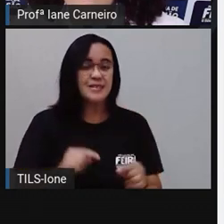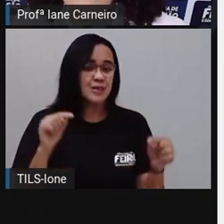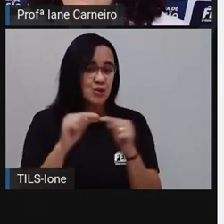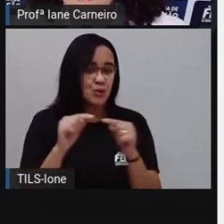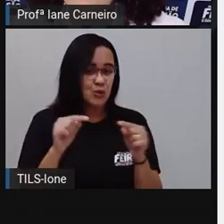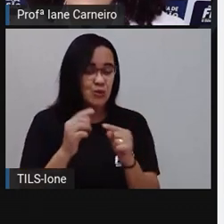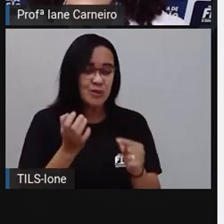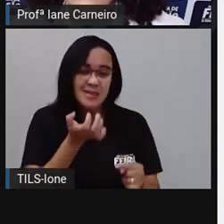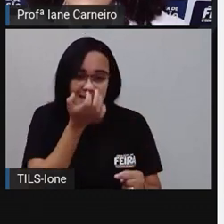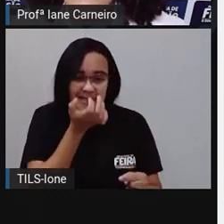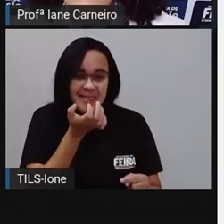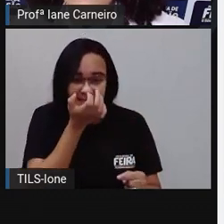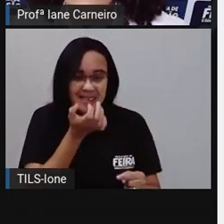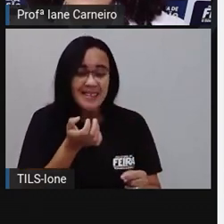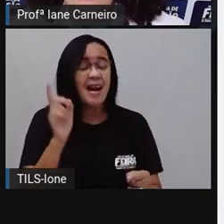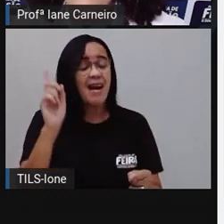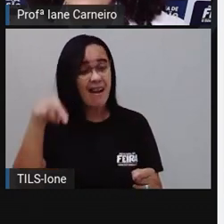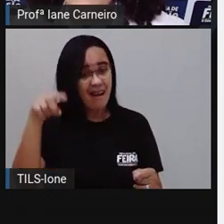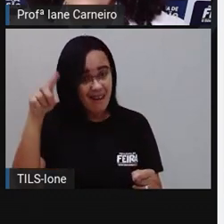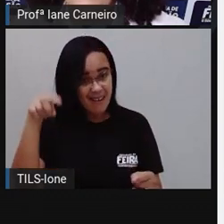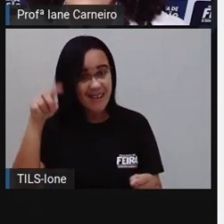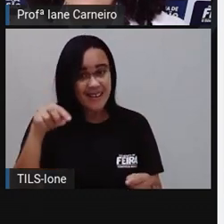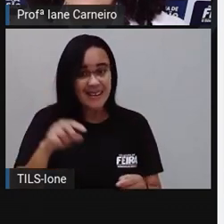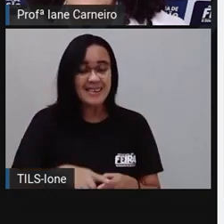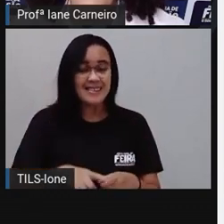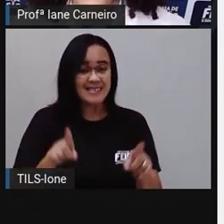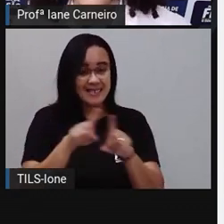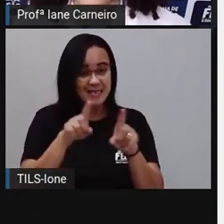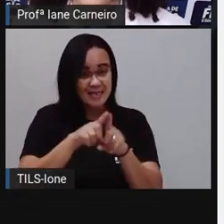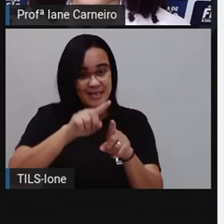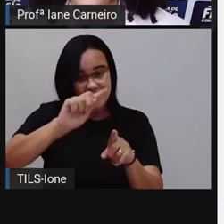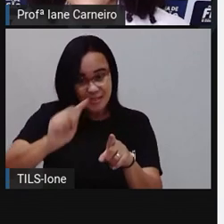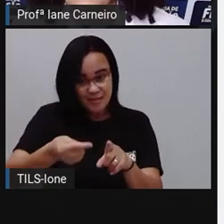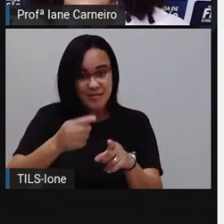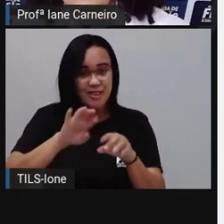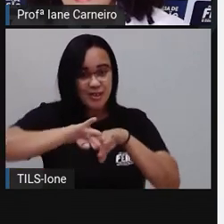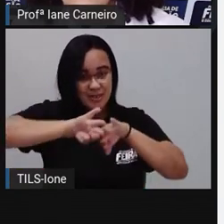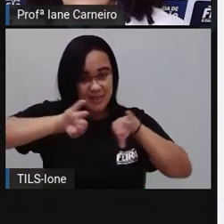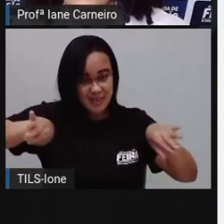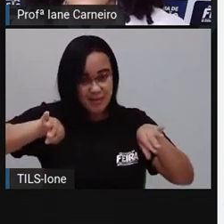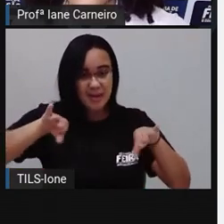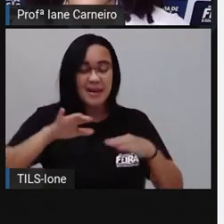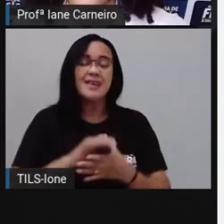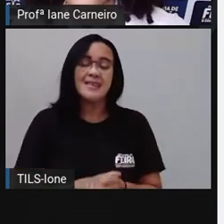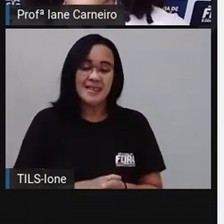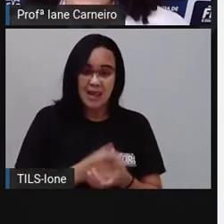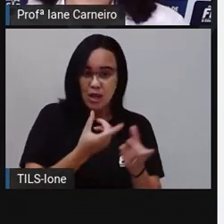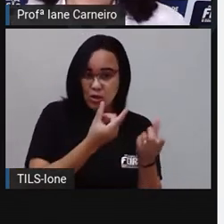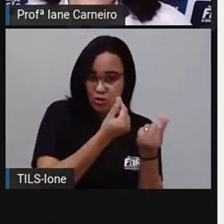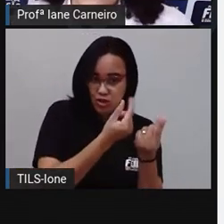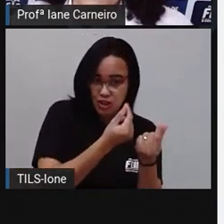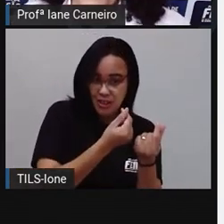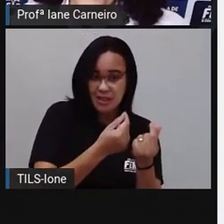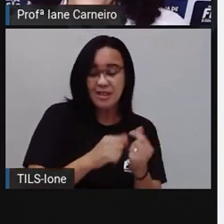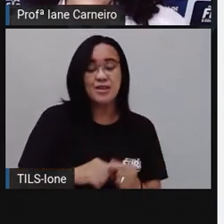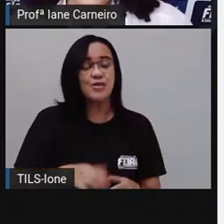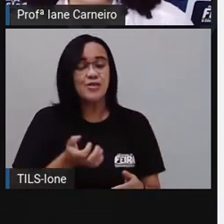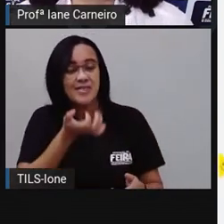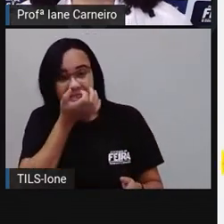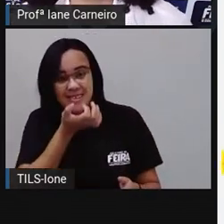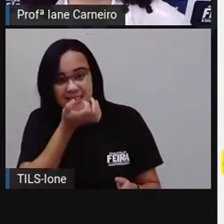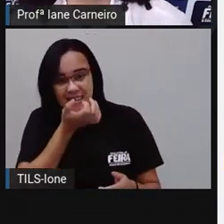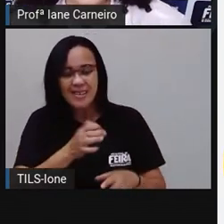centavos, né? E aqui, ó, a vírgula, ela faz a separação entre os centavos e os reais, tá bom? Então,